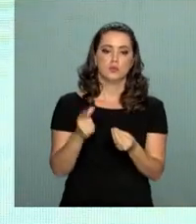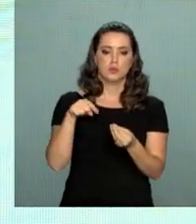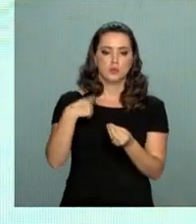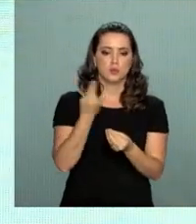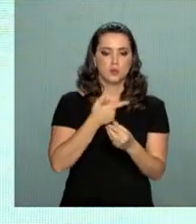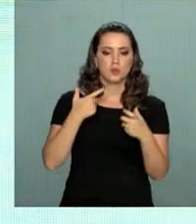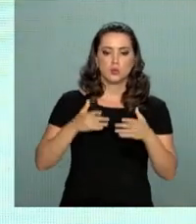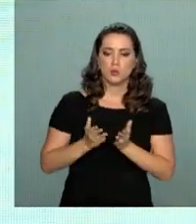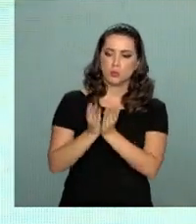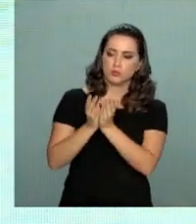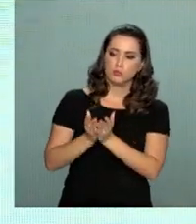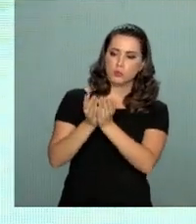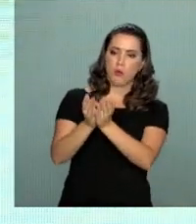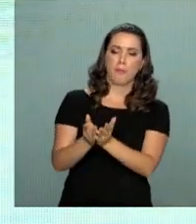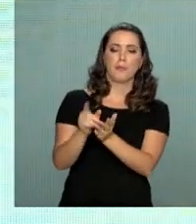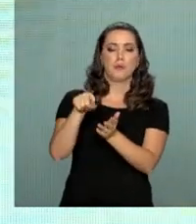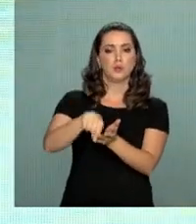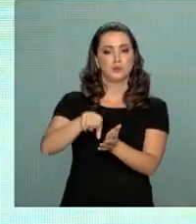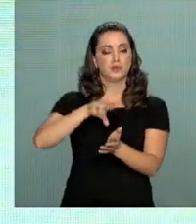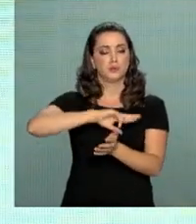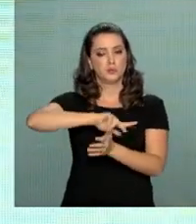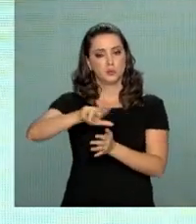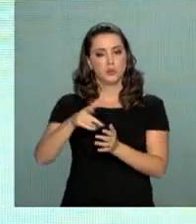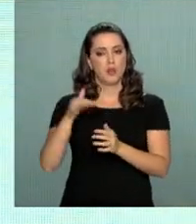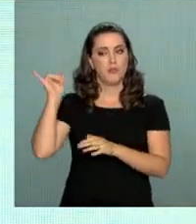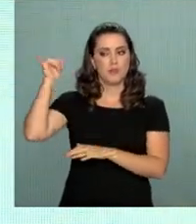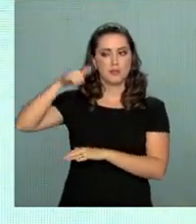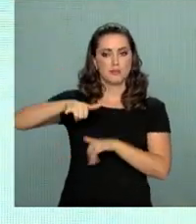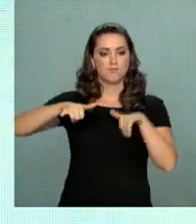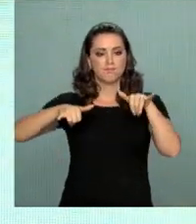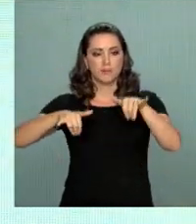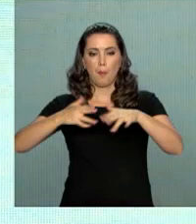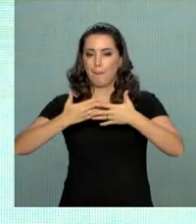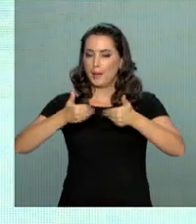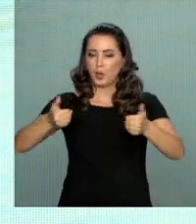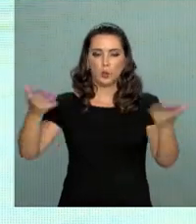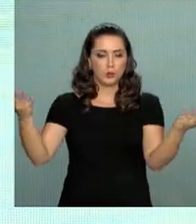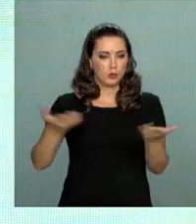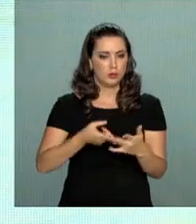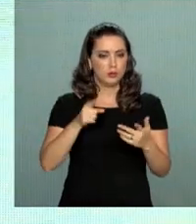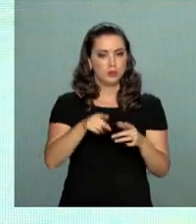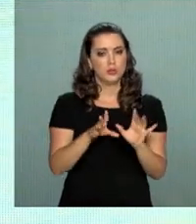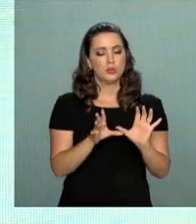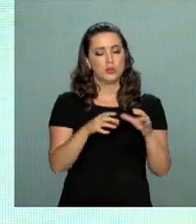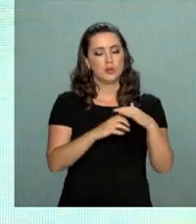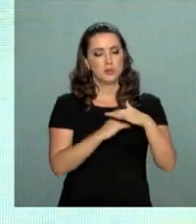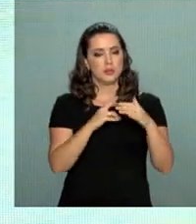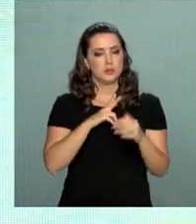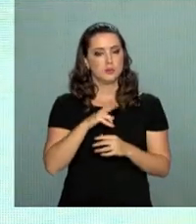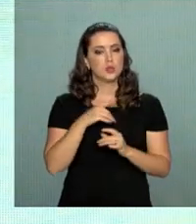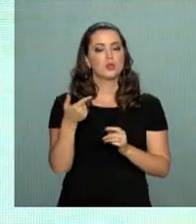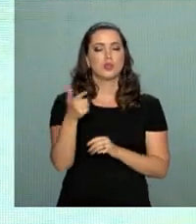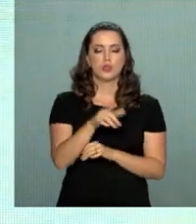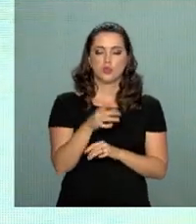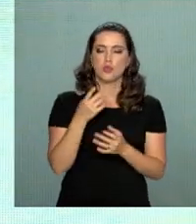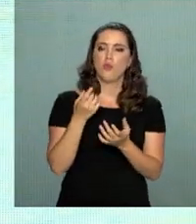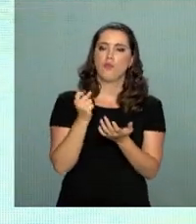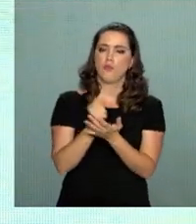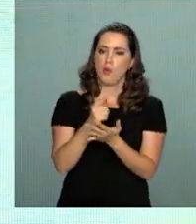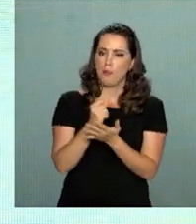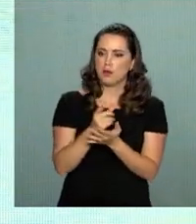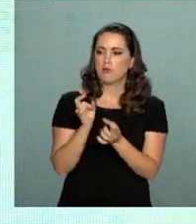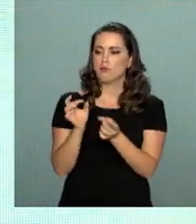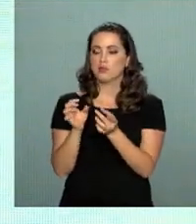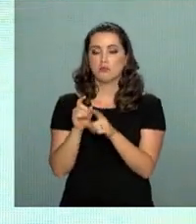principais portos e hidrovias, O programa de aviação regional foi reformulado, o setor privado voltou a investir e